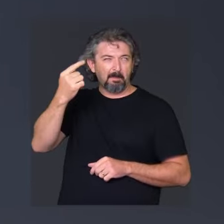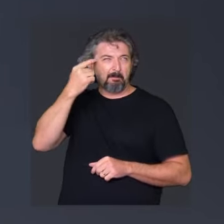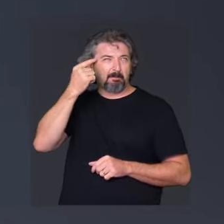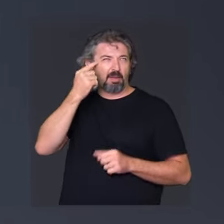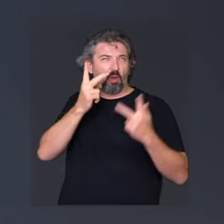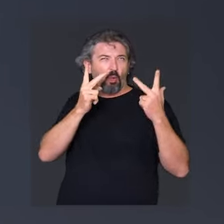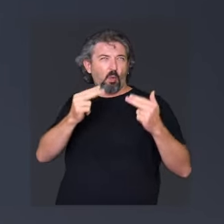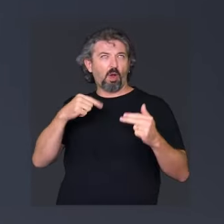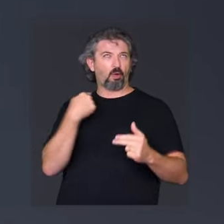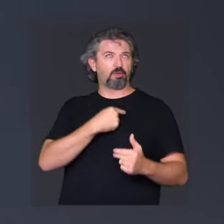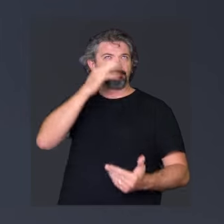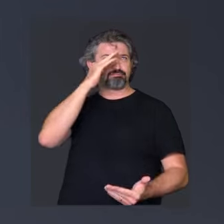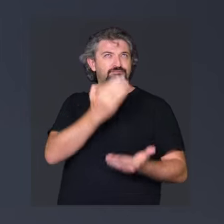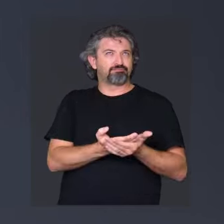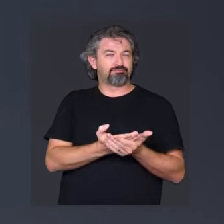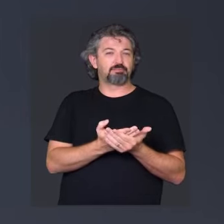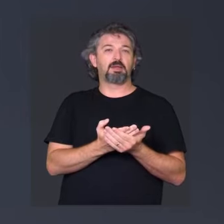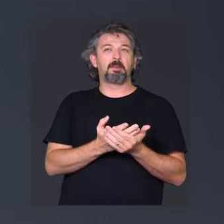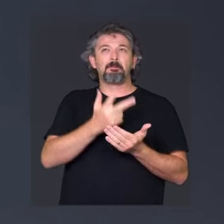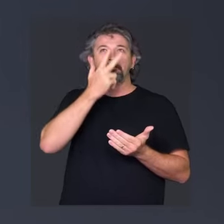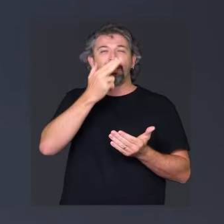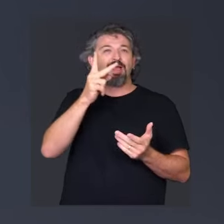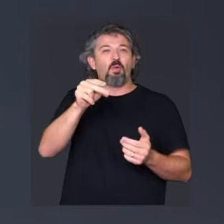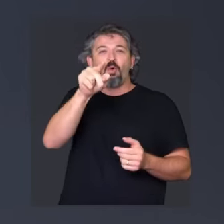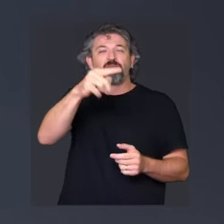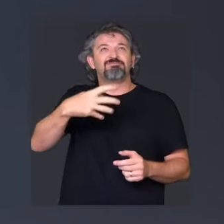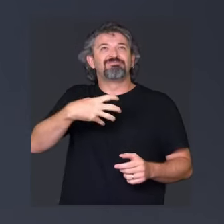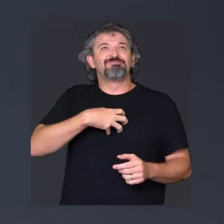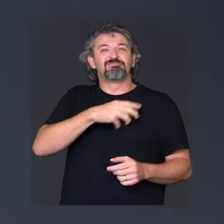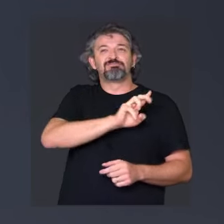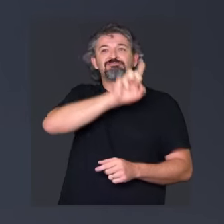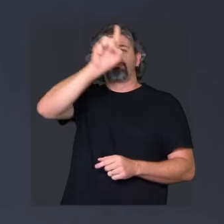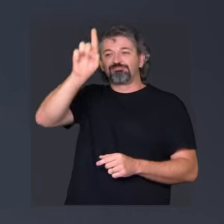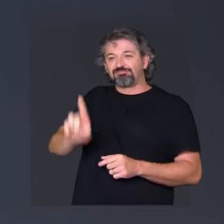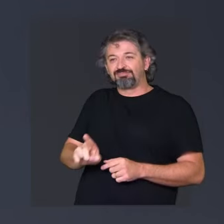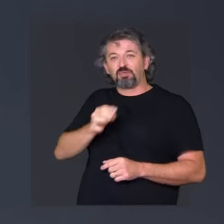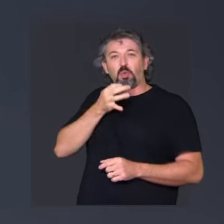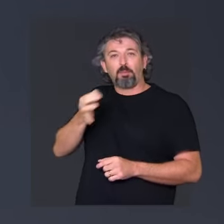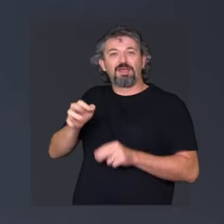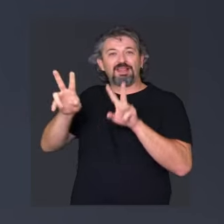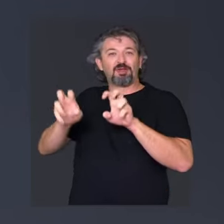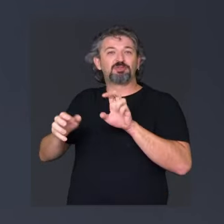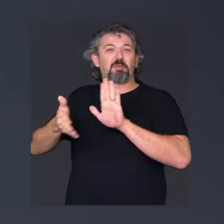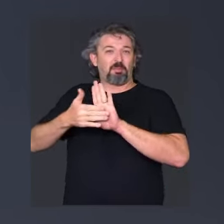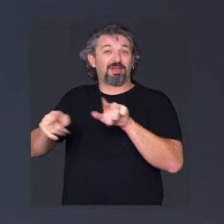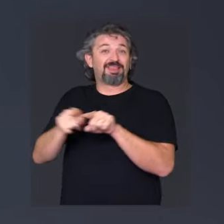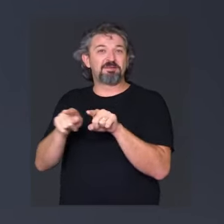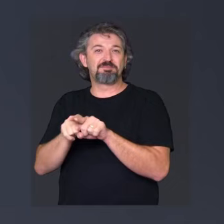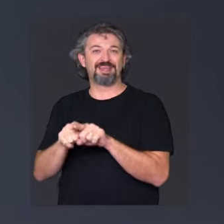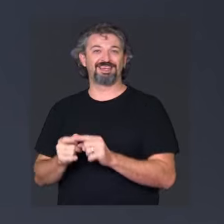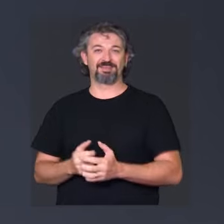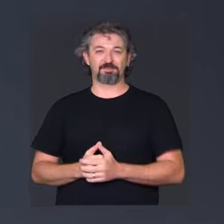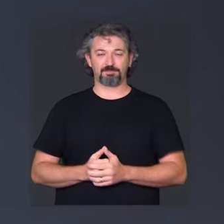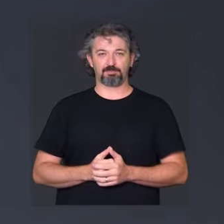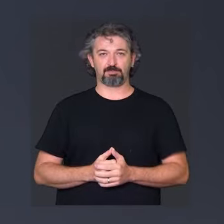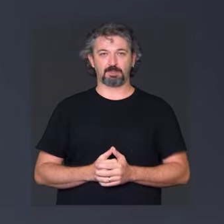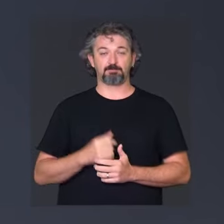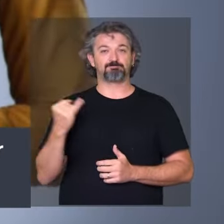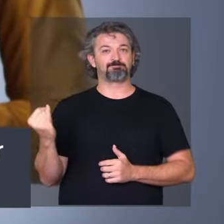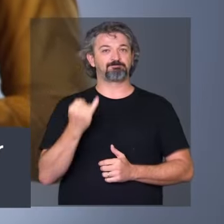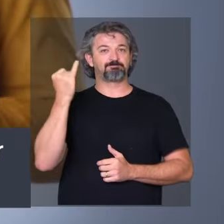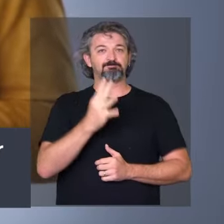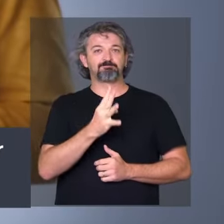candidato que pensa parecido com o que nós acreditamos, é como se estivéssemos vindo aqui opinar sobre temas importantes.